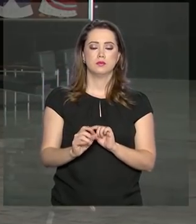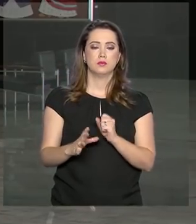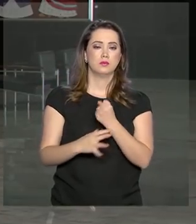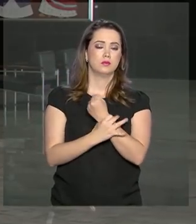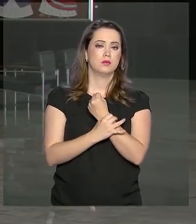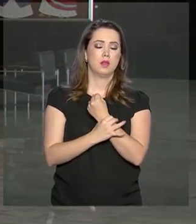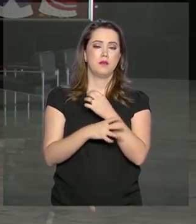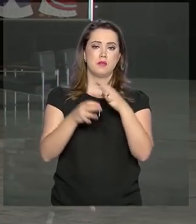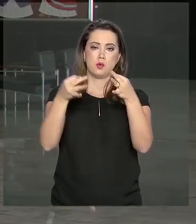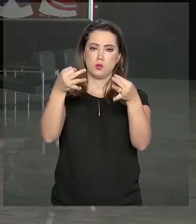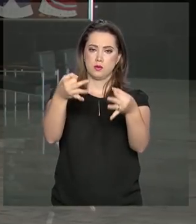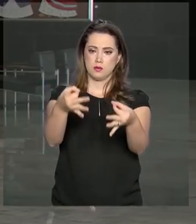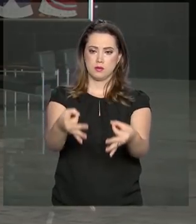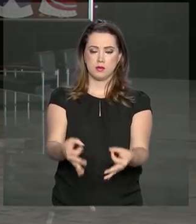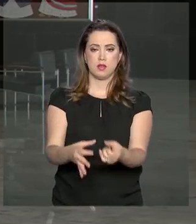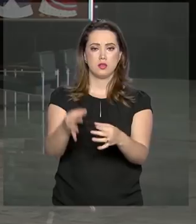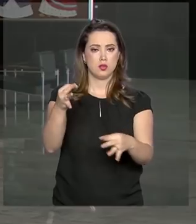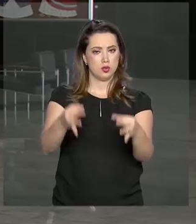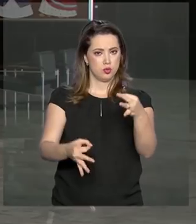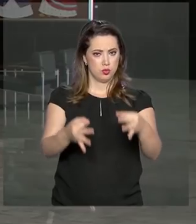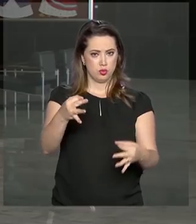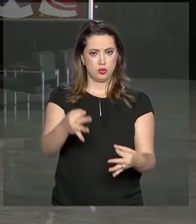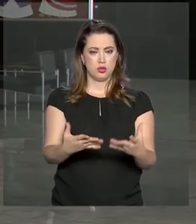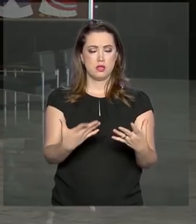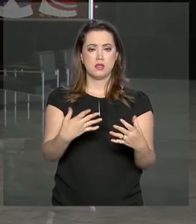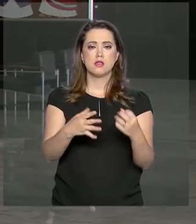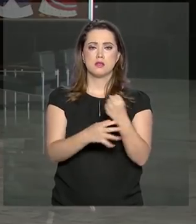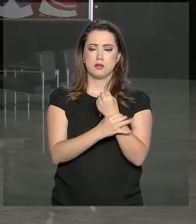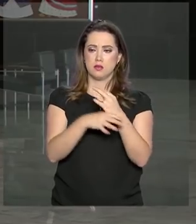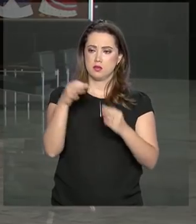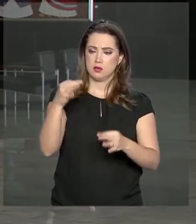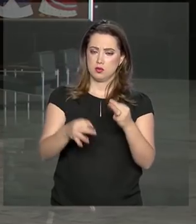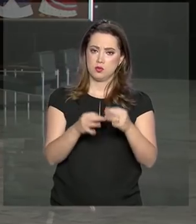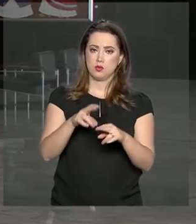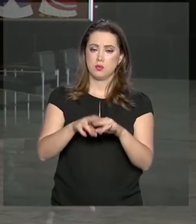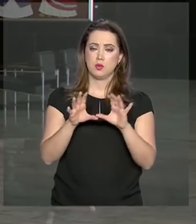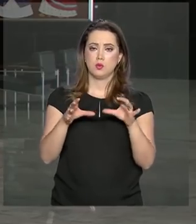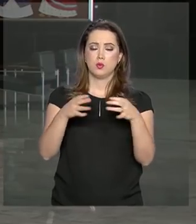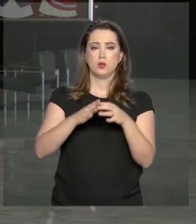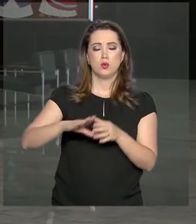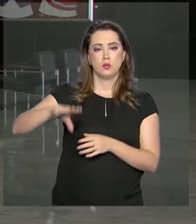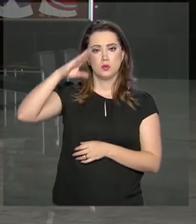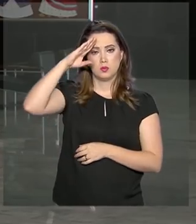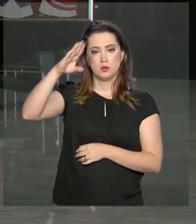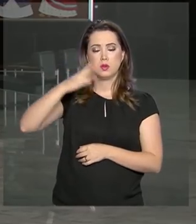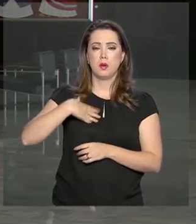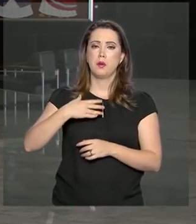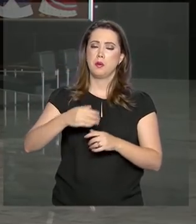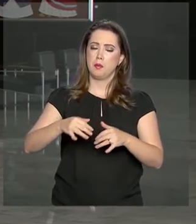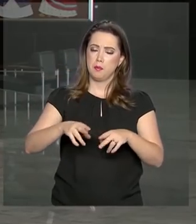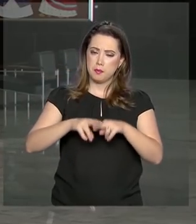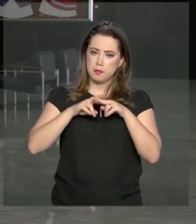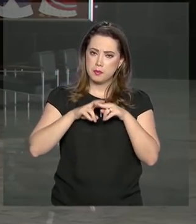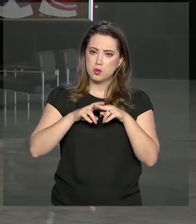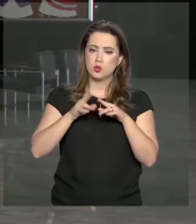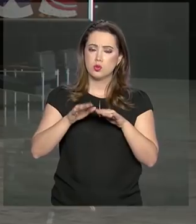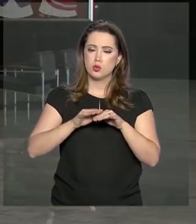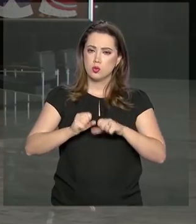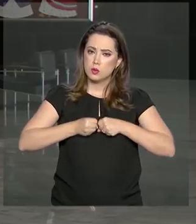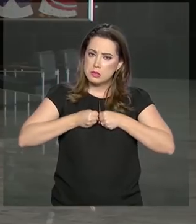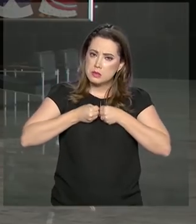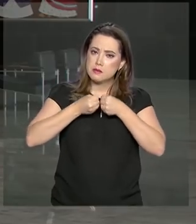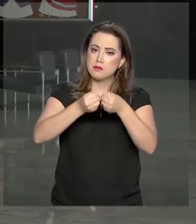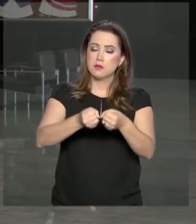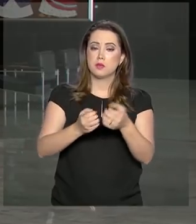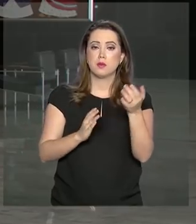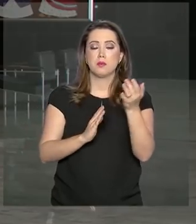segurança jurídica, retaguarda jurídica para os militares e pediu um sacrifício no apoio para a aprovação da nova